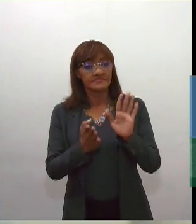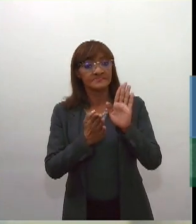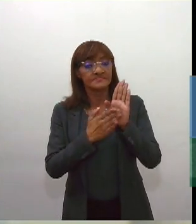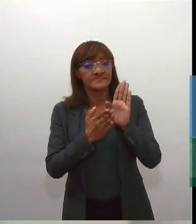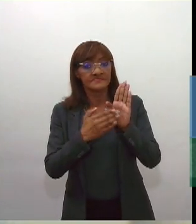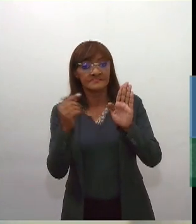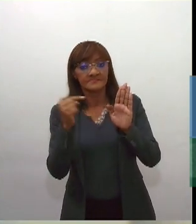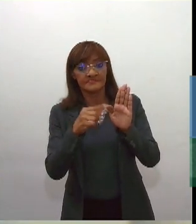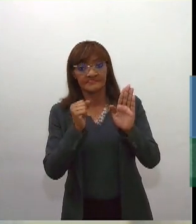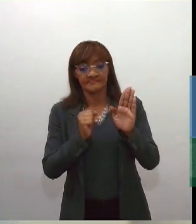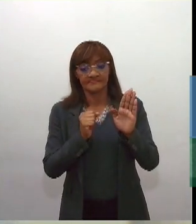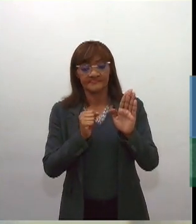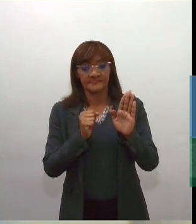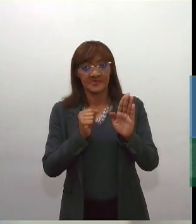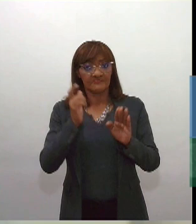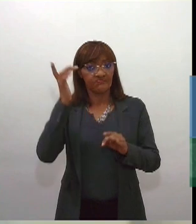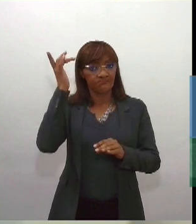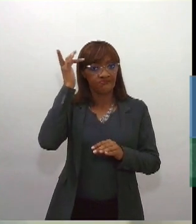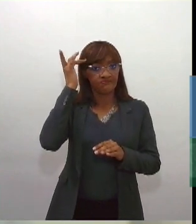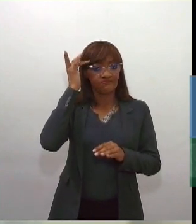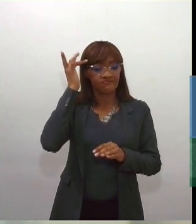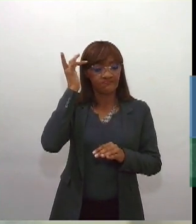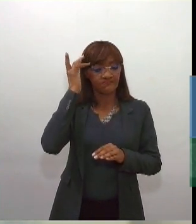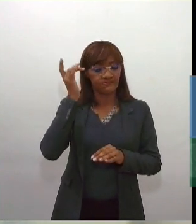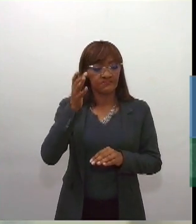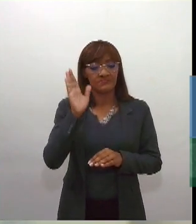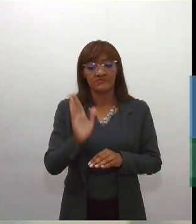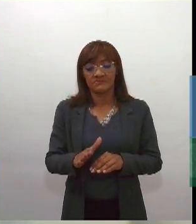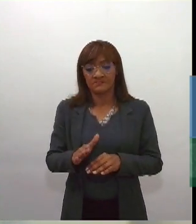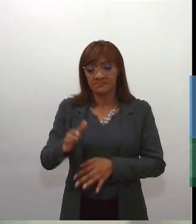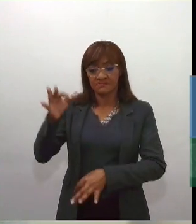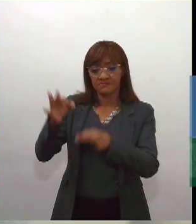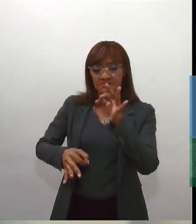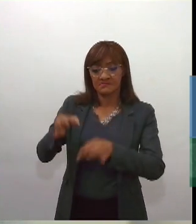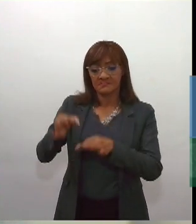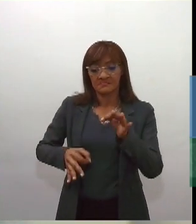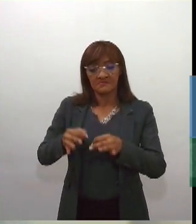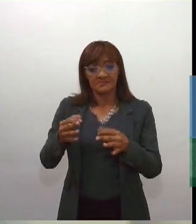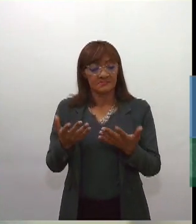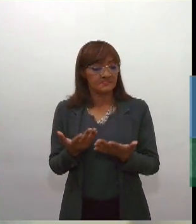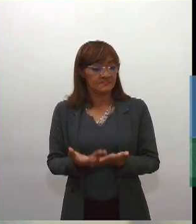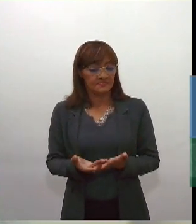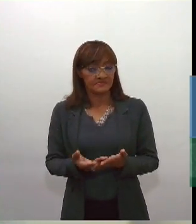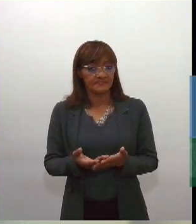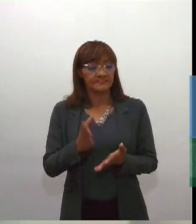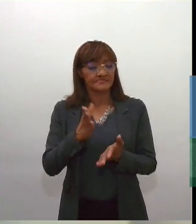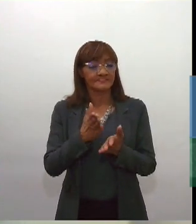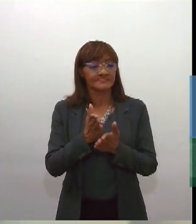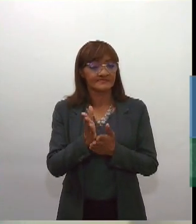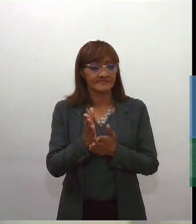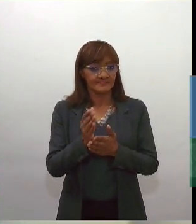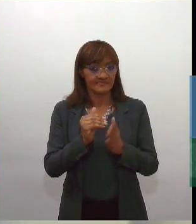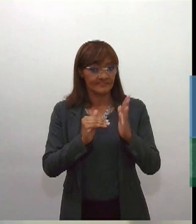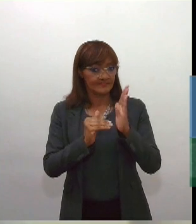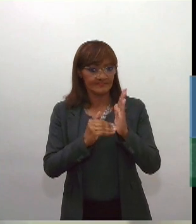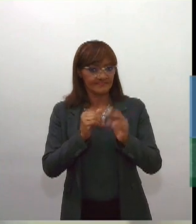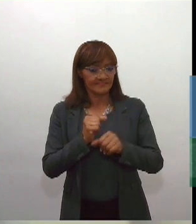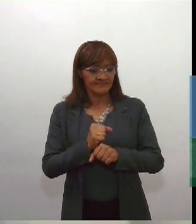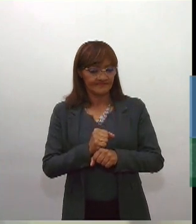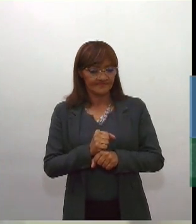amadurecimento já na comunidade jurídica. Não é à toa que ele foi aprovado no Senado. Ele não foi aprovado no Senado